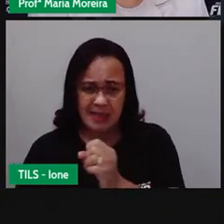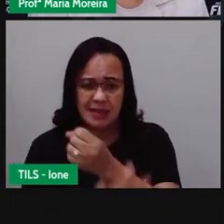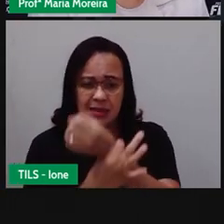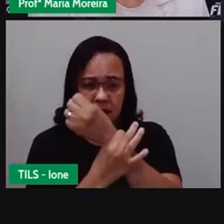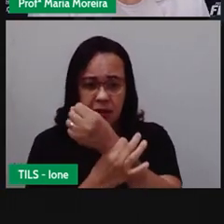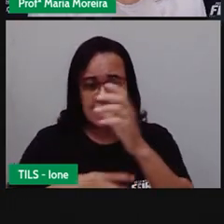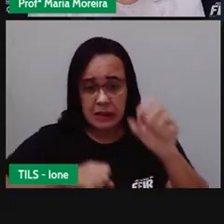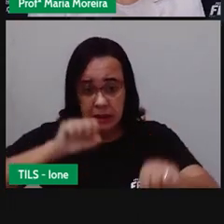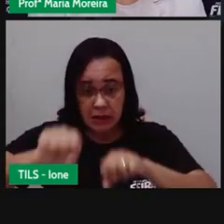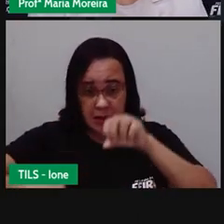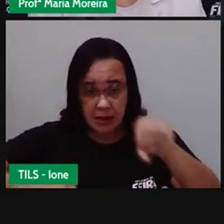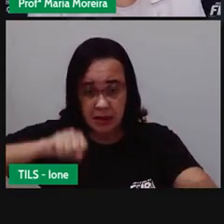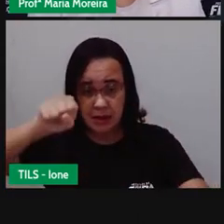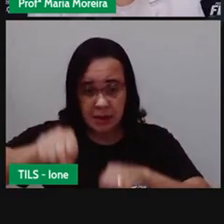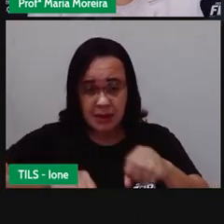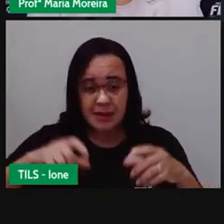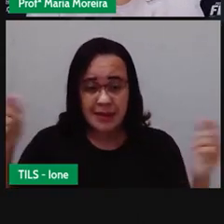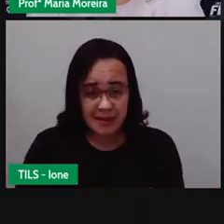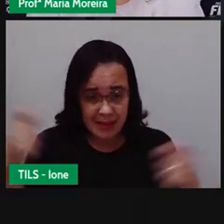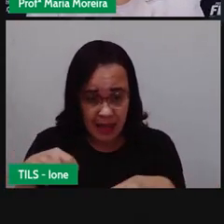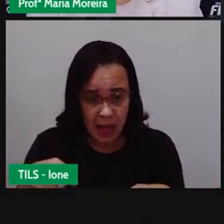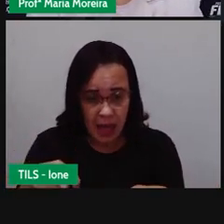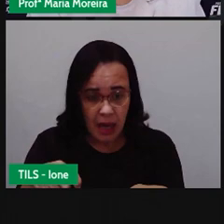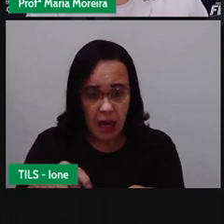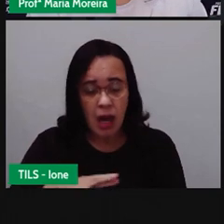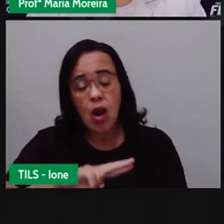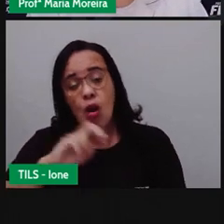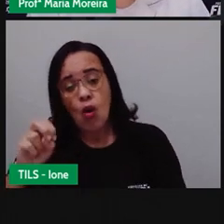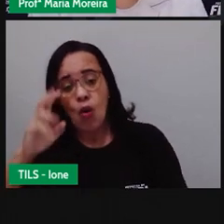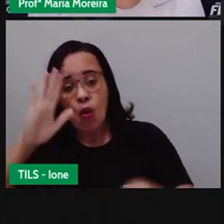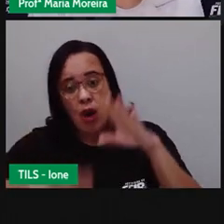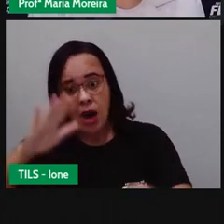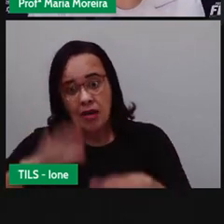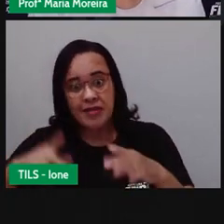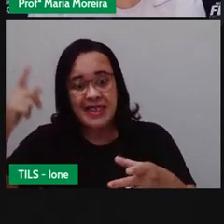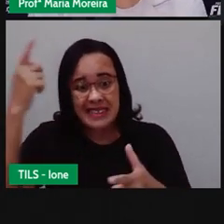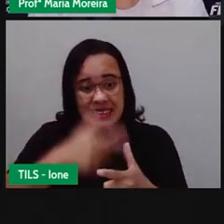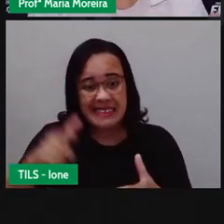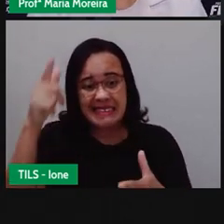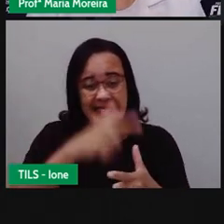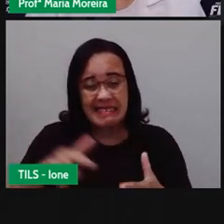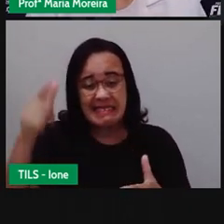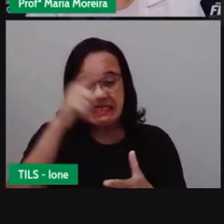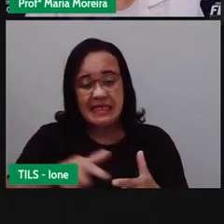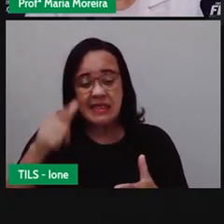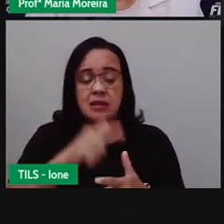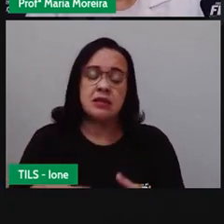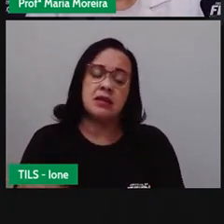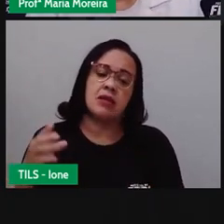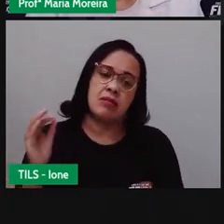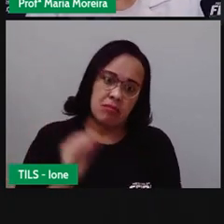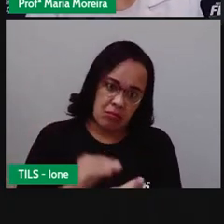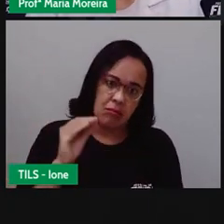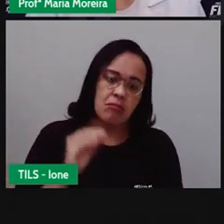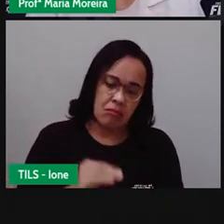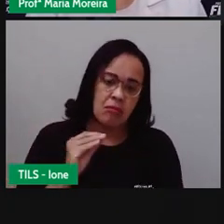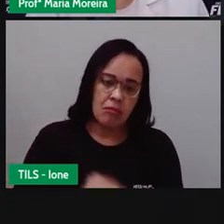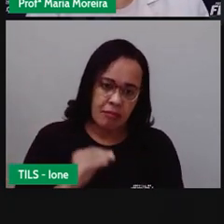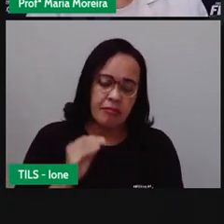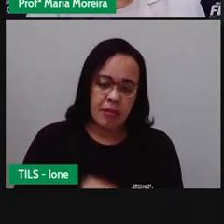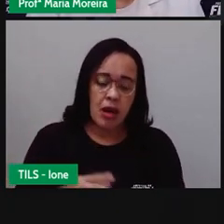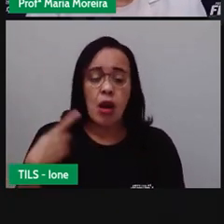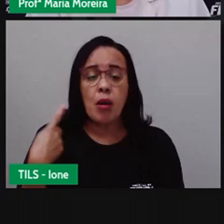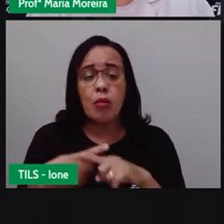de bicicleta? Quantos acidentes a gente não já viu? Então, tudo isso faz parte de quê? Da mobilidade urbana. É você dar